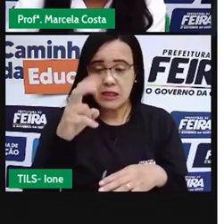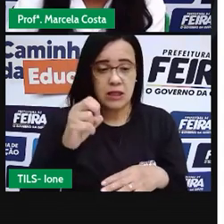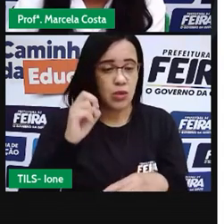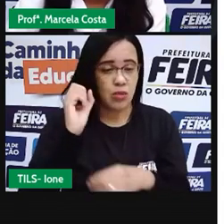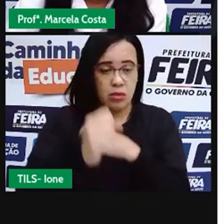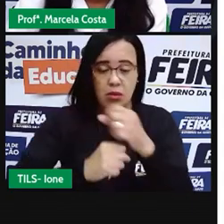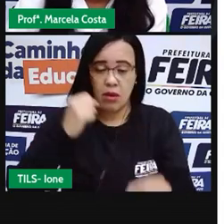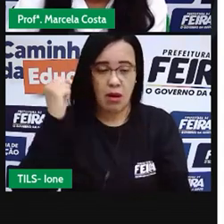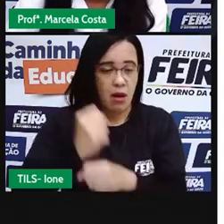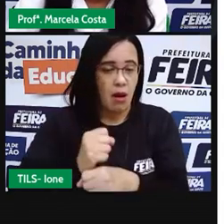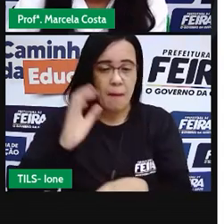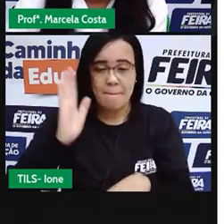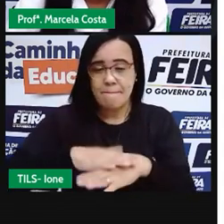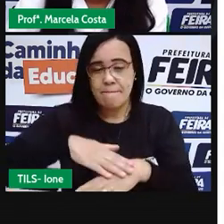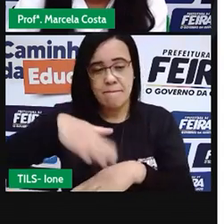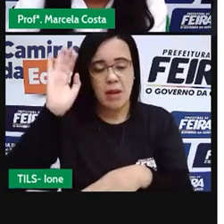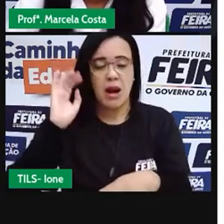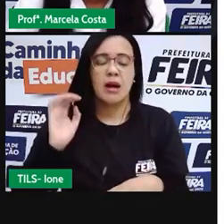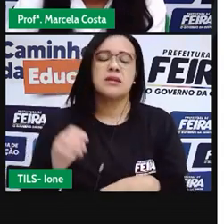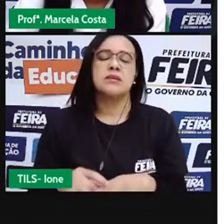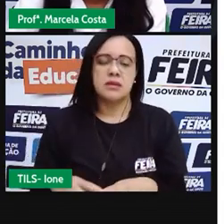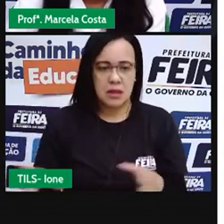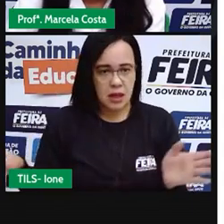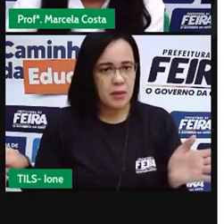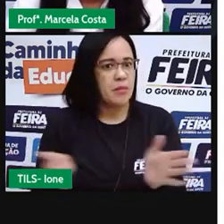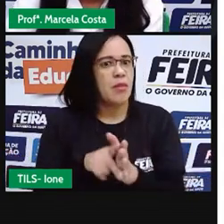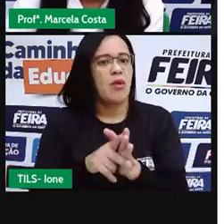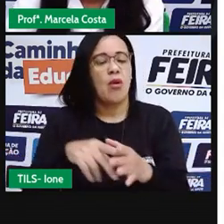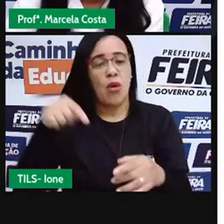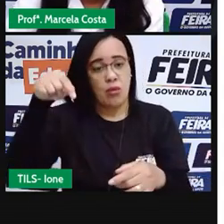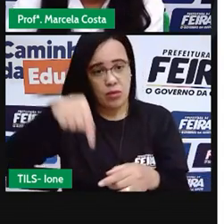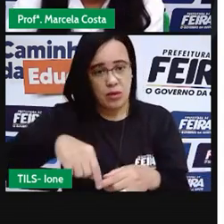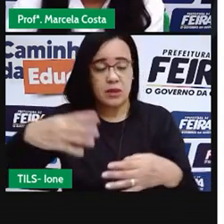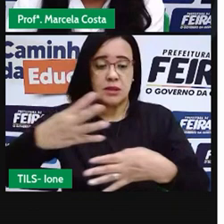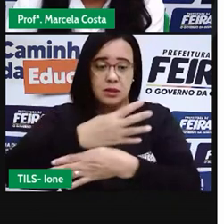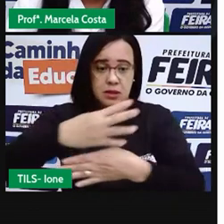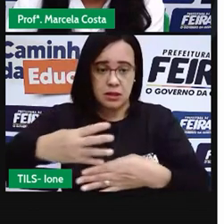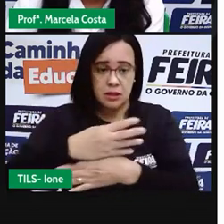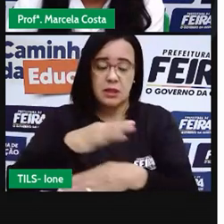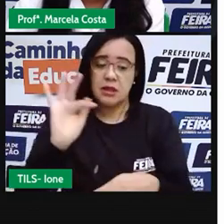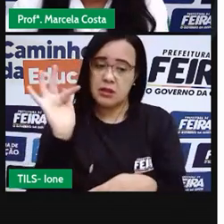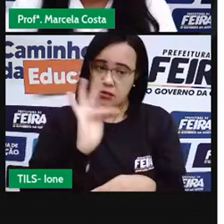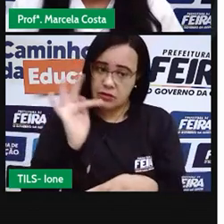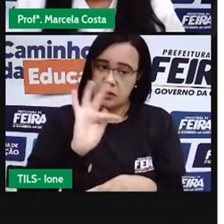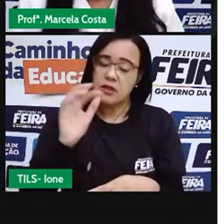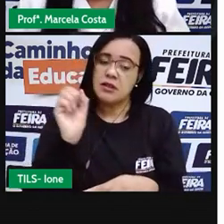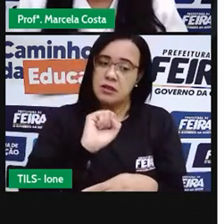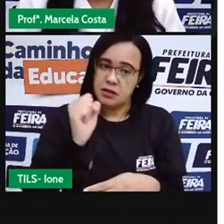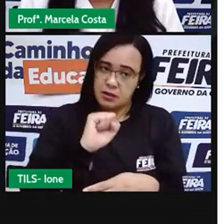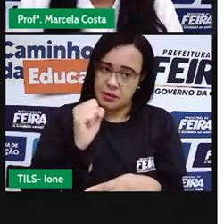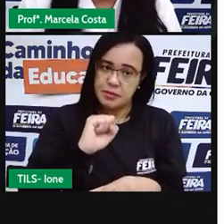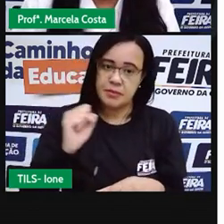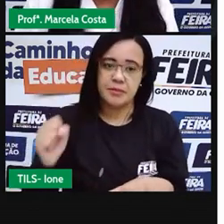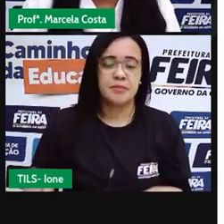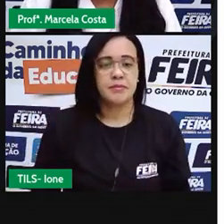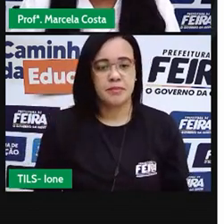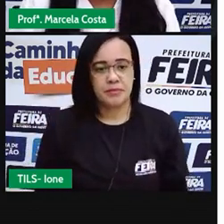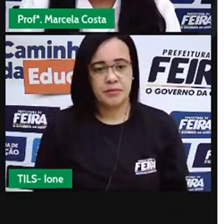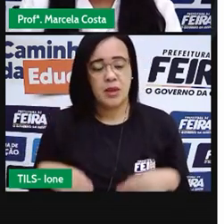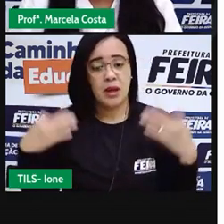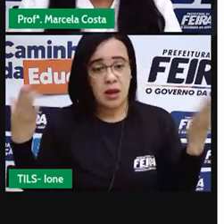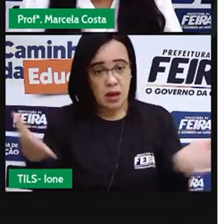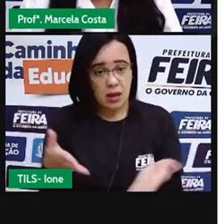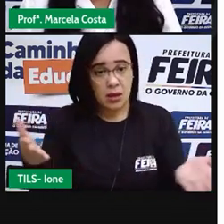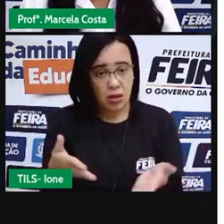patrimônio arquitetônico e histórico da cidade de Feira de Santana. Agora eu quero mostrar para